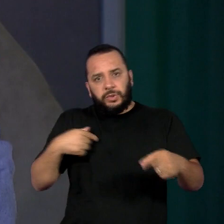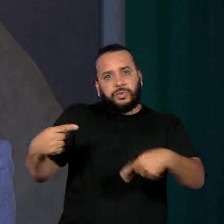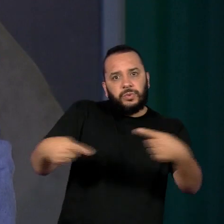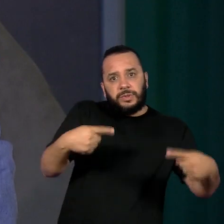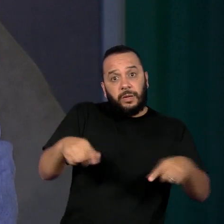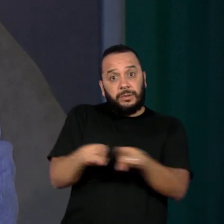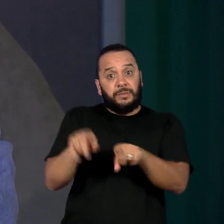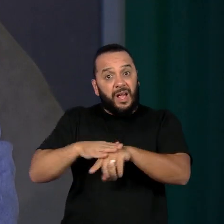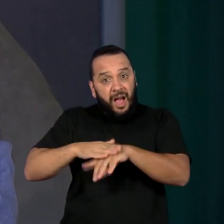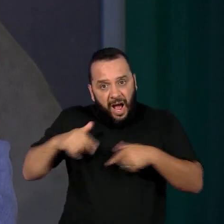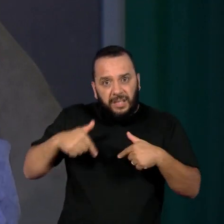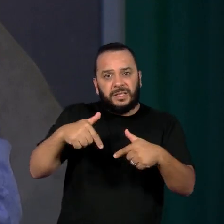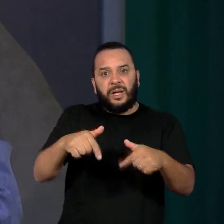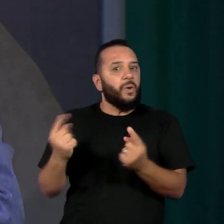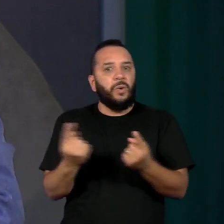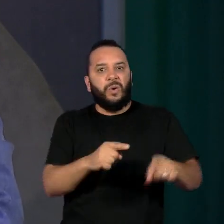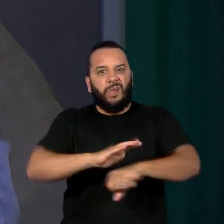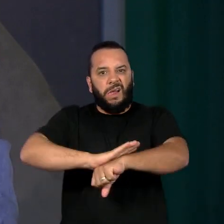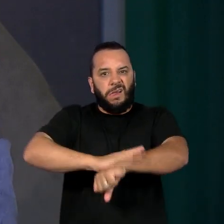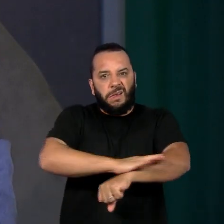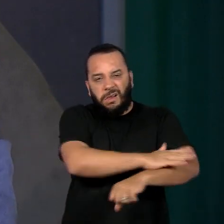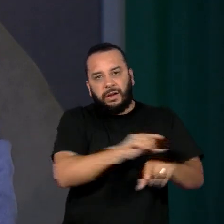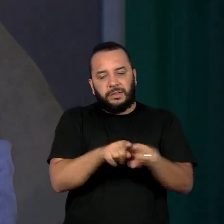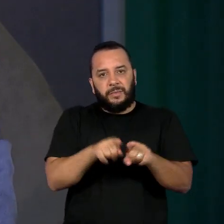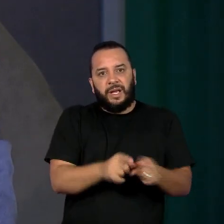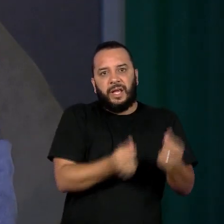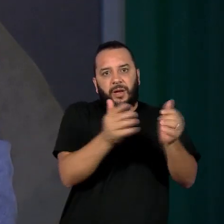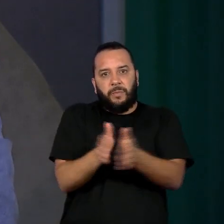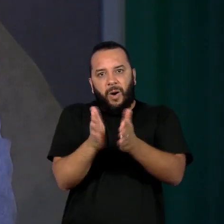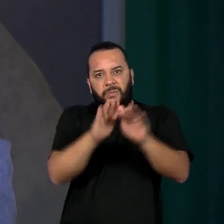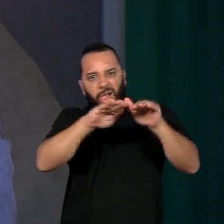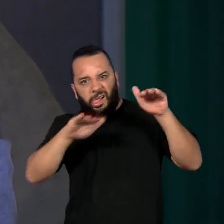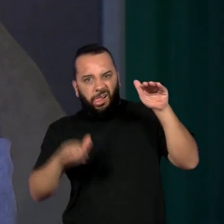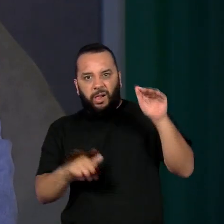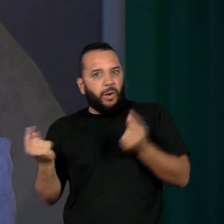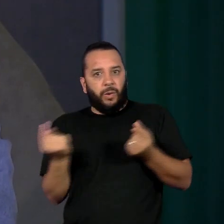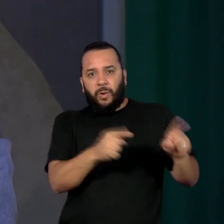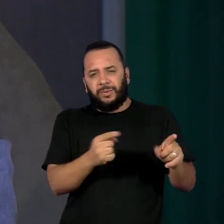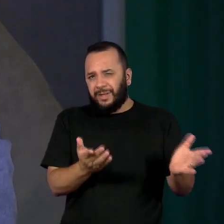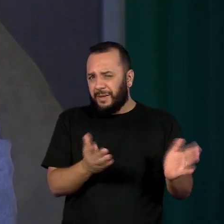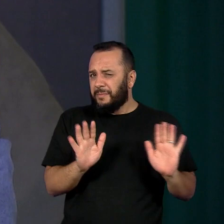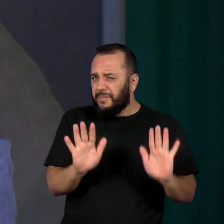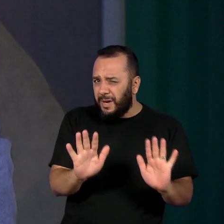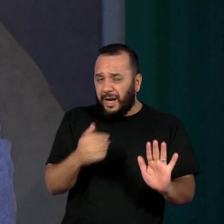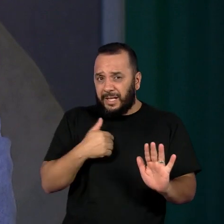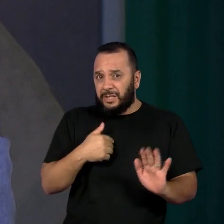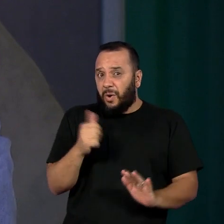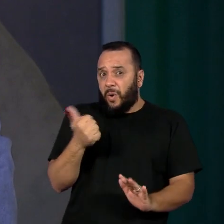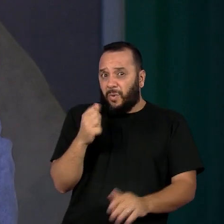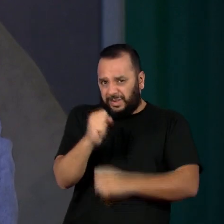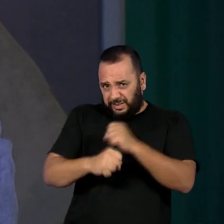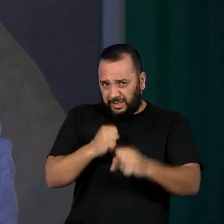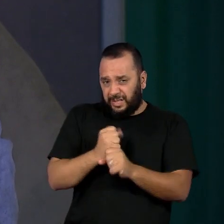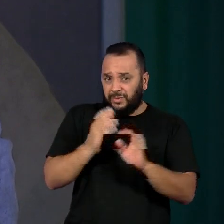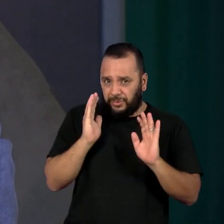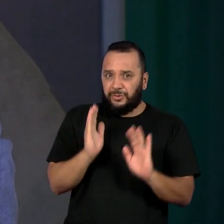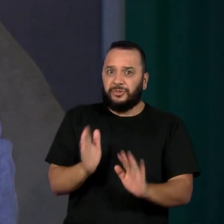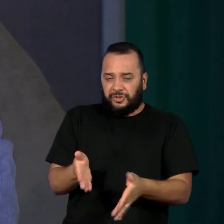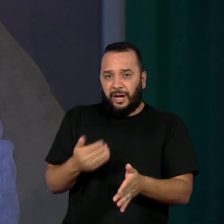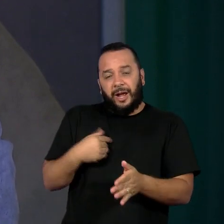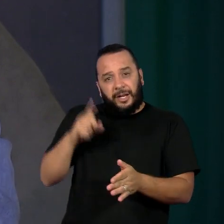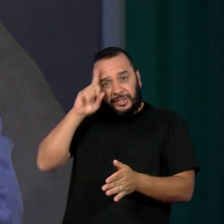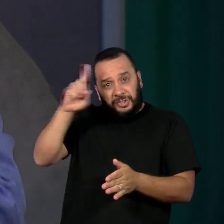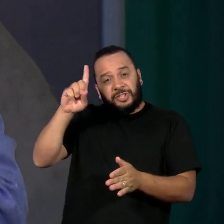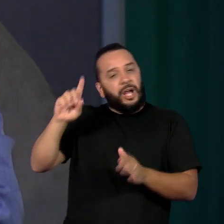ações para combater o racismo e a desigualdade social no Brasil. Mas será que depois de 11 anos em que a data foi